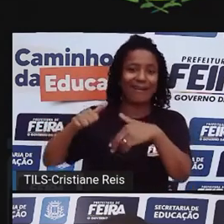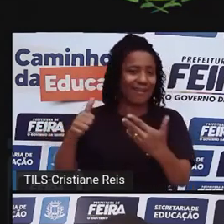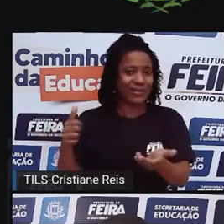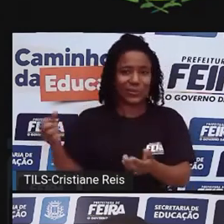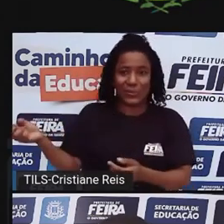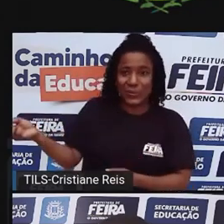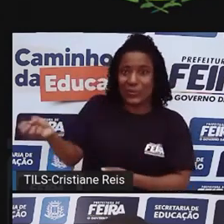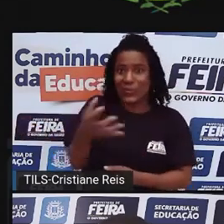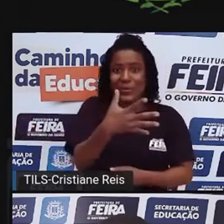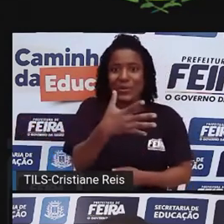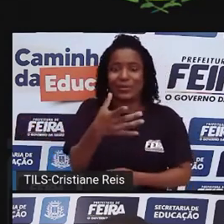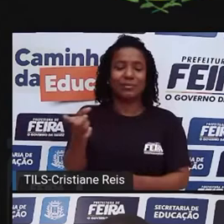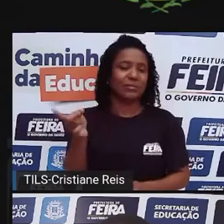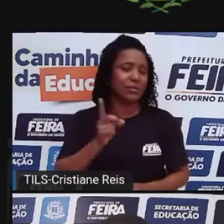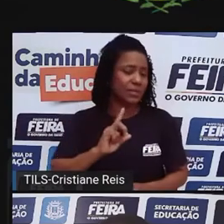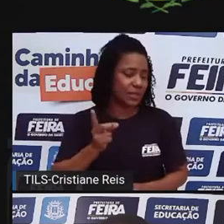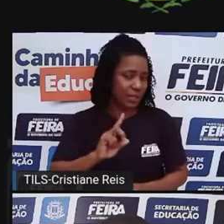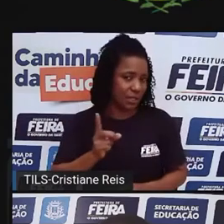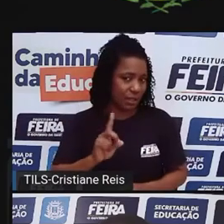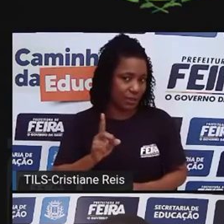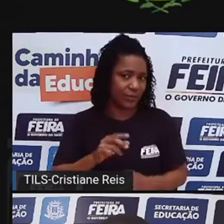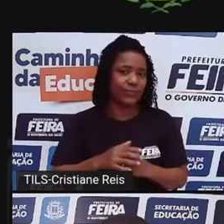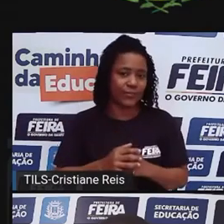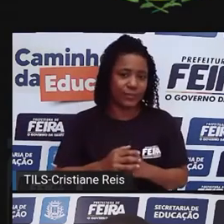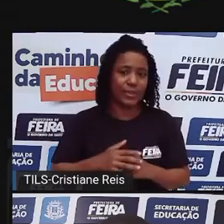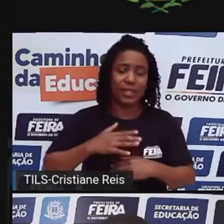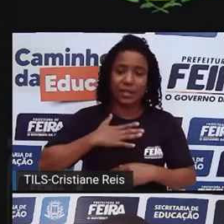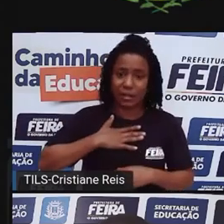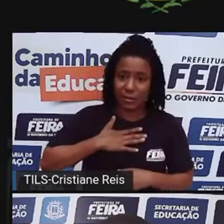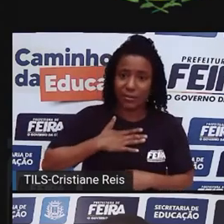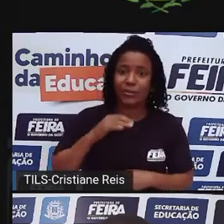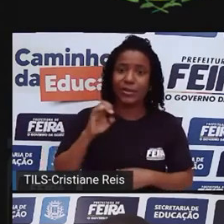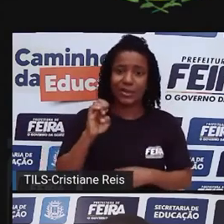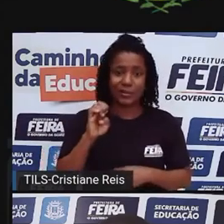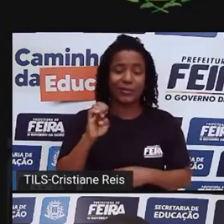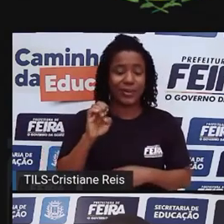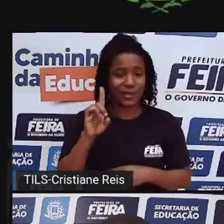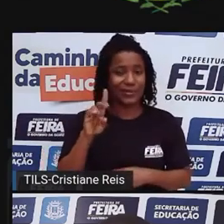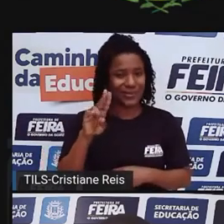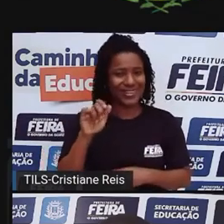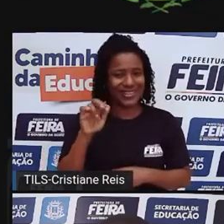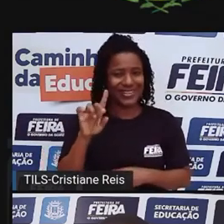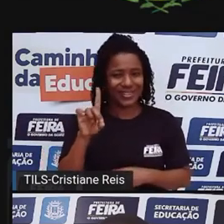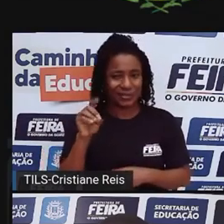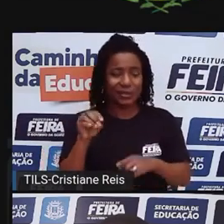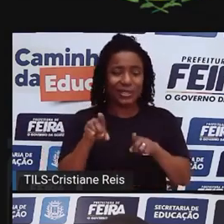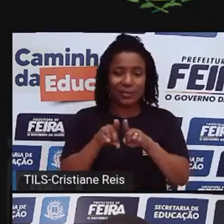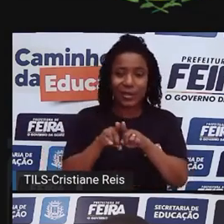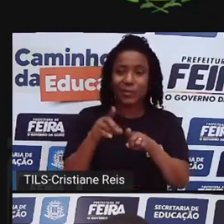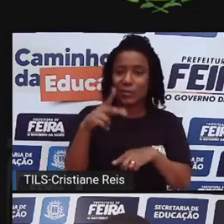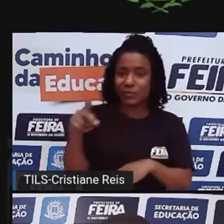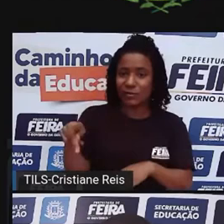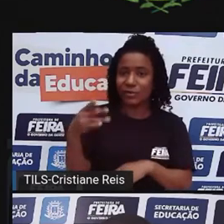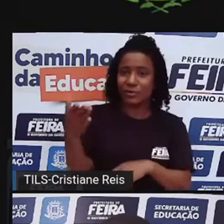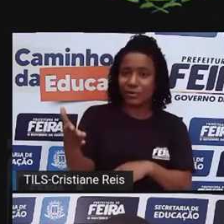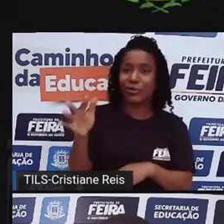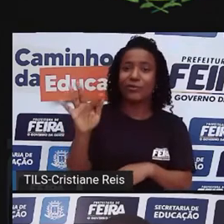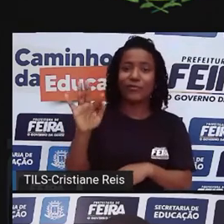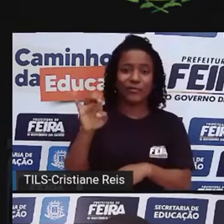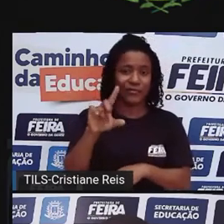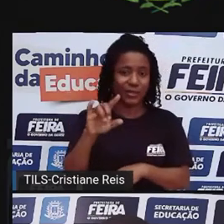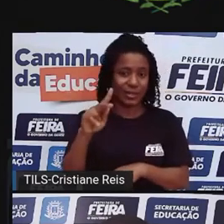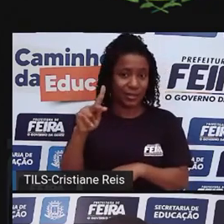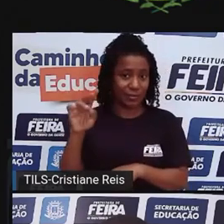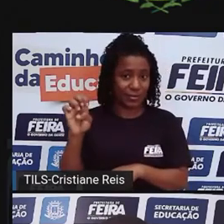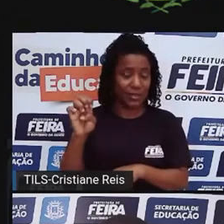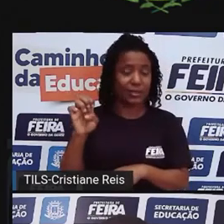civilizatório. Mas eu, Eduardo, Felipe, Cristiane, e tantas outras pessoas que estão ouvindo, assistindo nesse